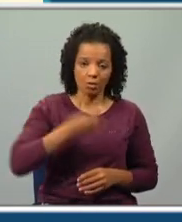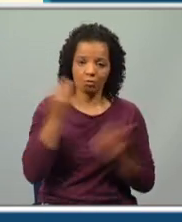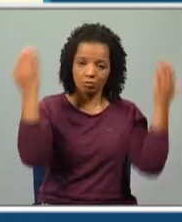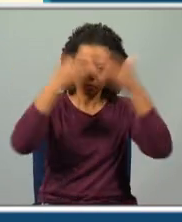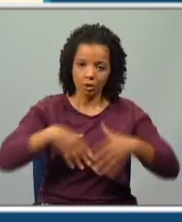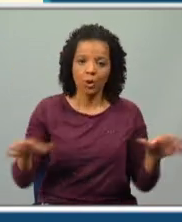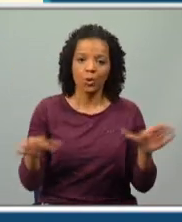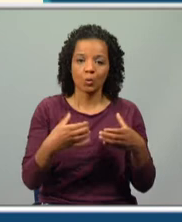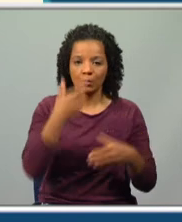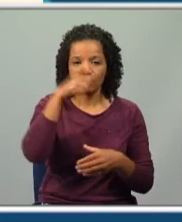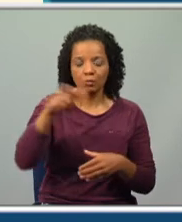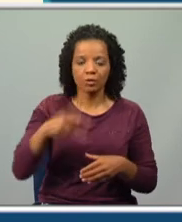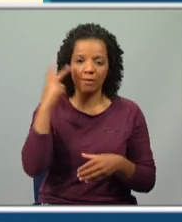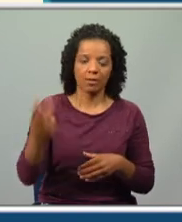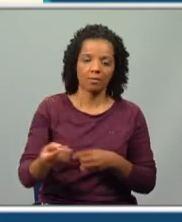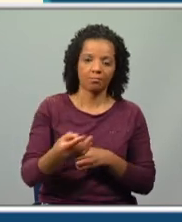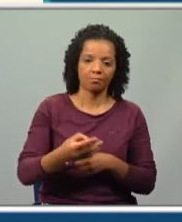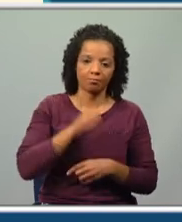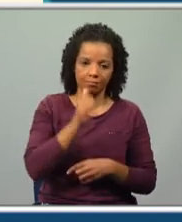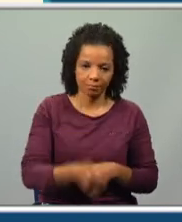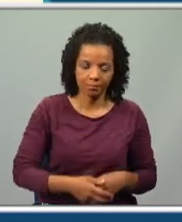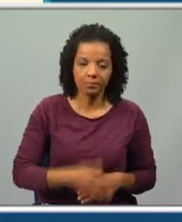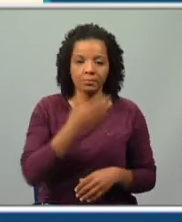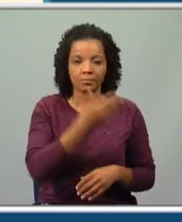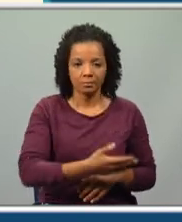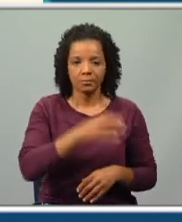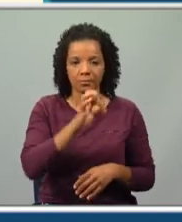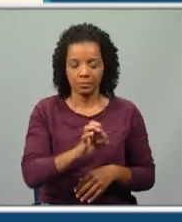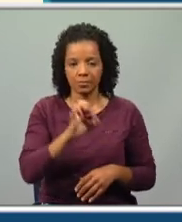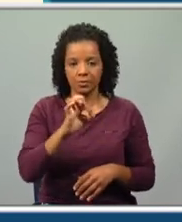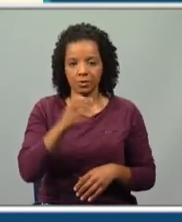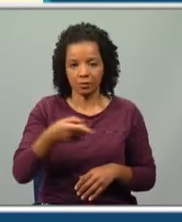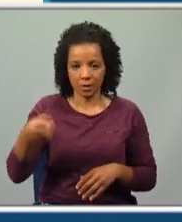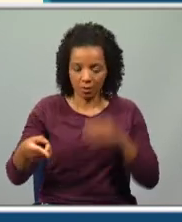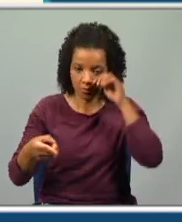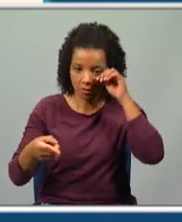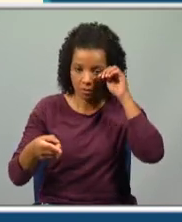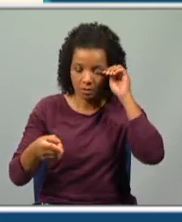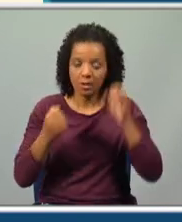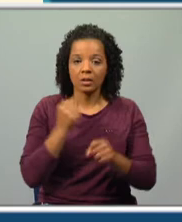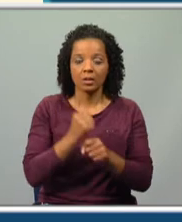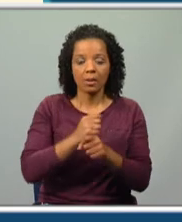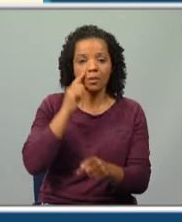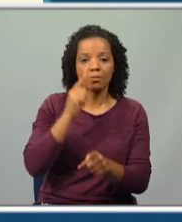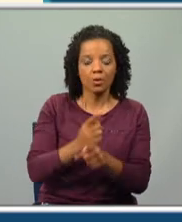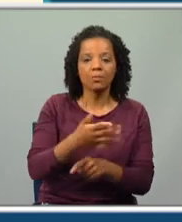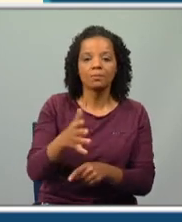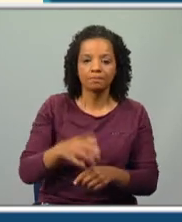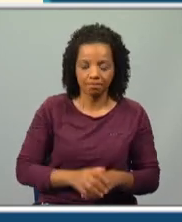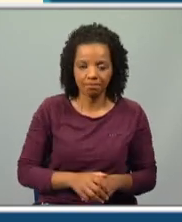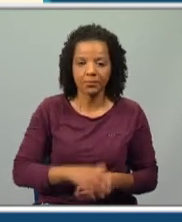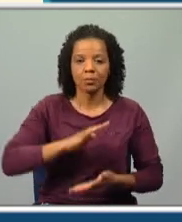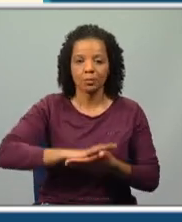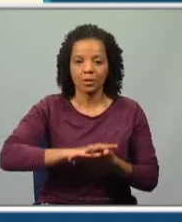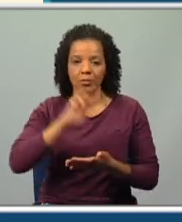com o Grupo dos Vencidos da Vida. Em 1899, trabalha em simultâneo na publicação de